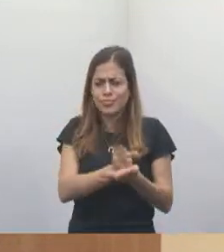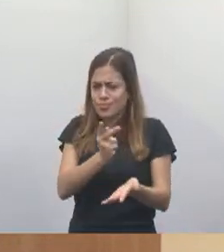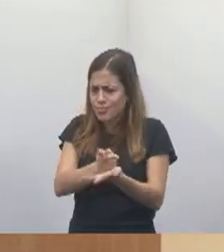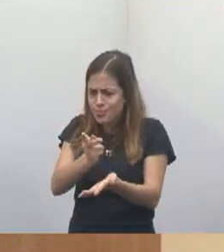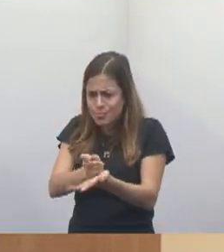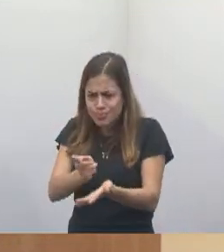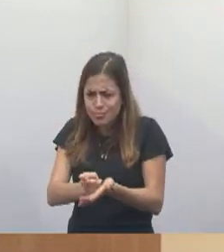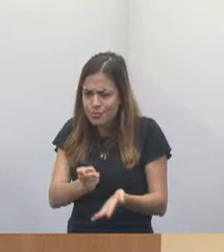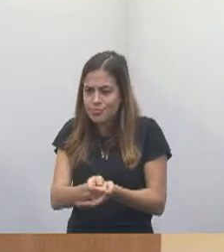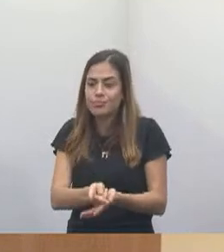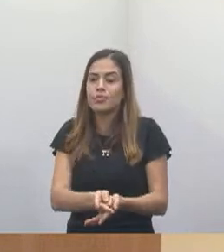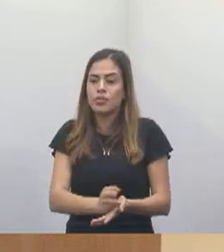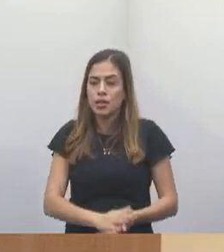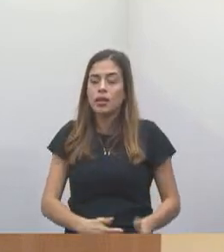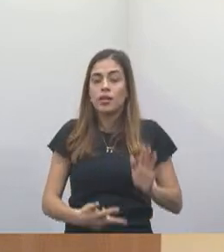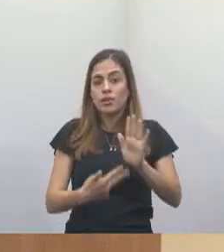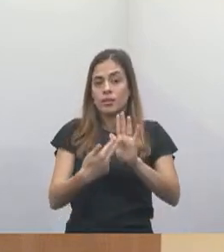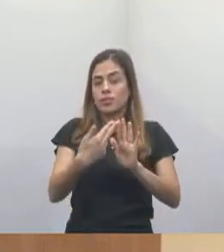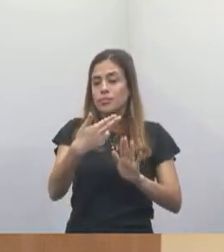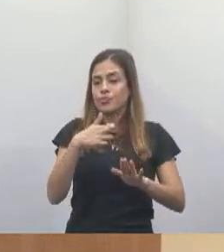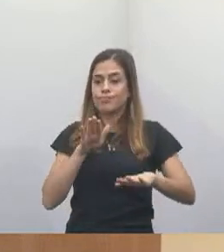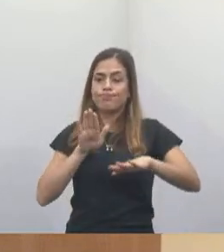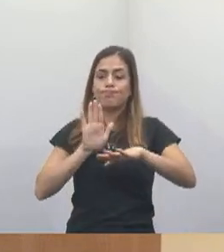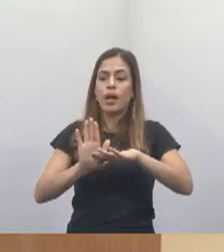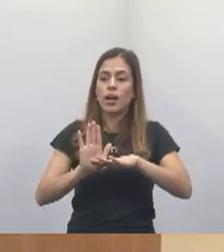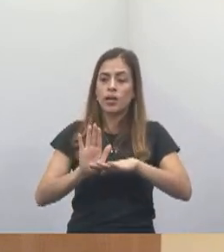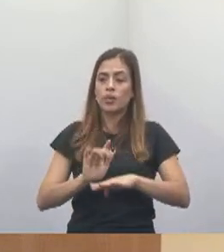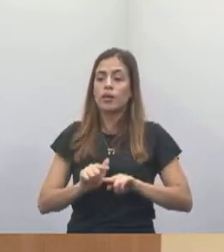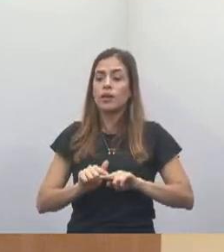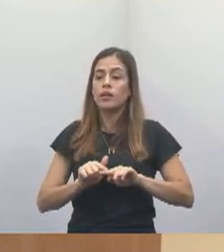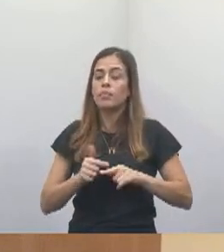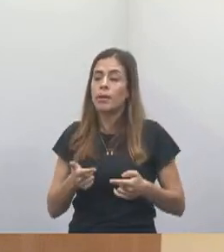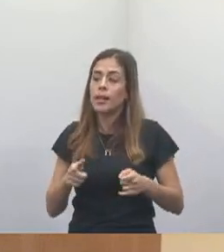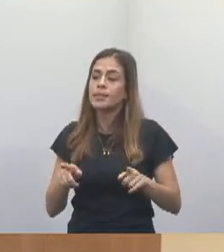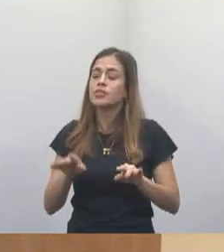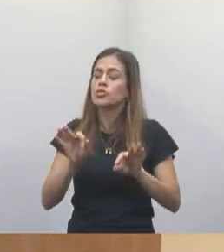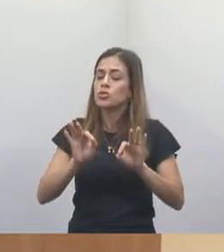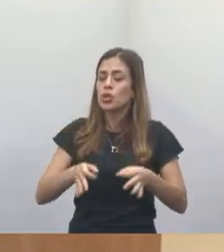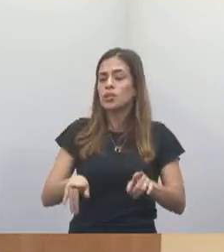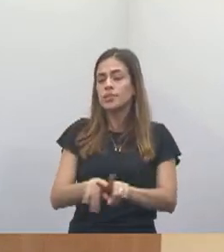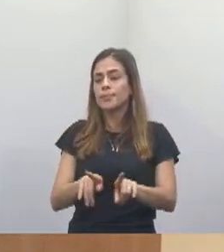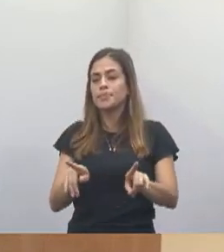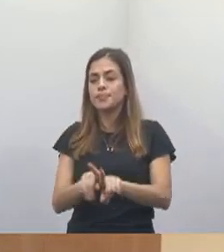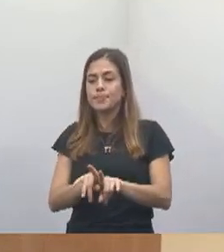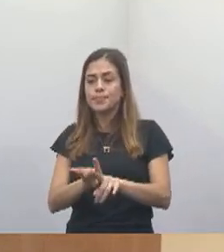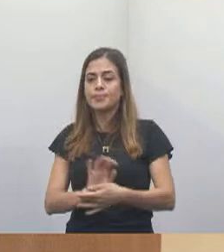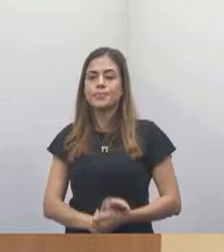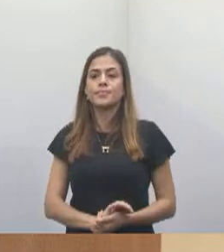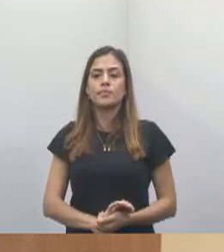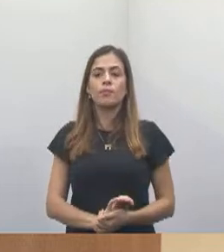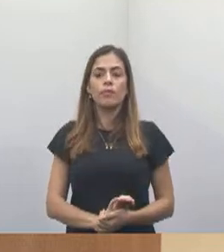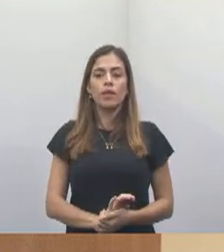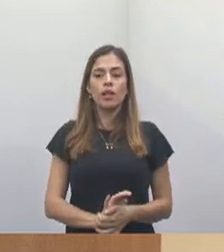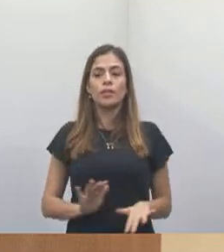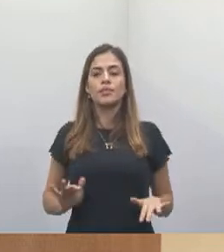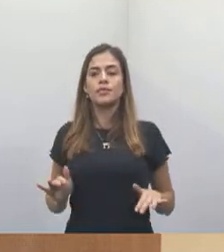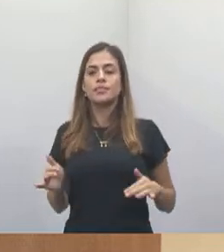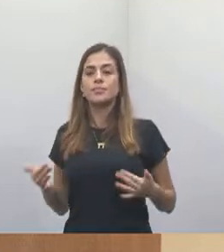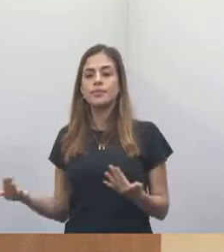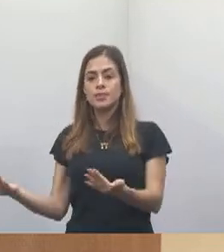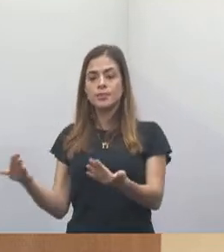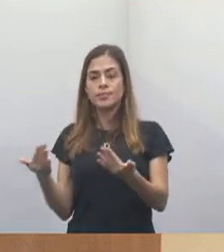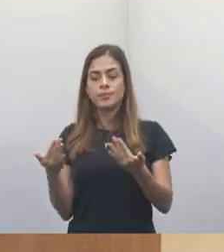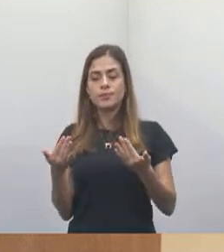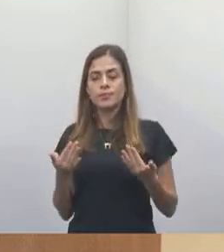custo, as cirurgias foram represadas, mas é justo também que a gente, quando vem a uma